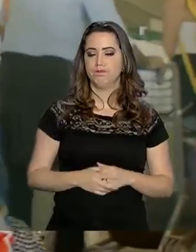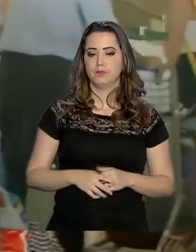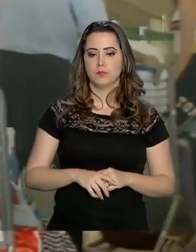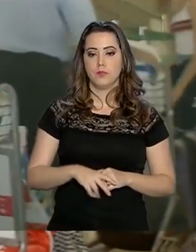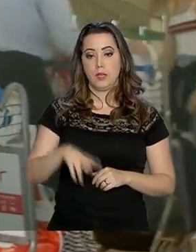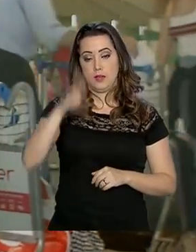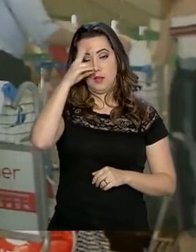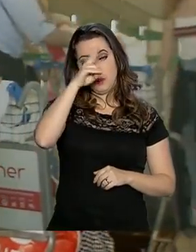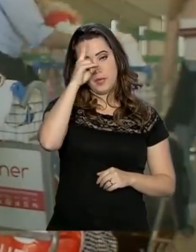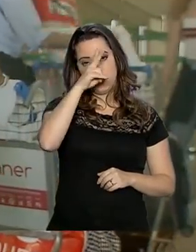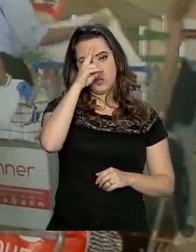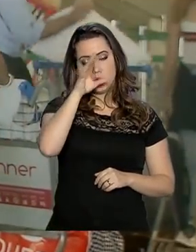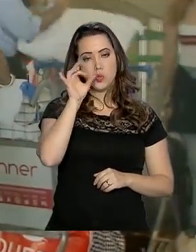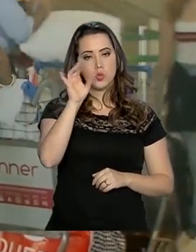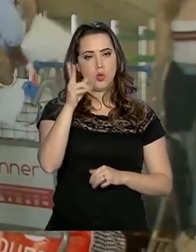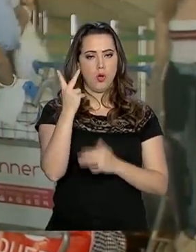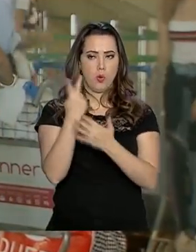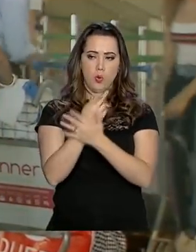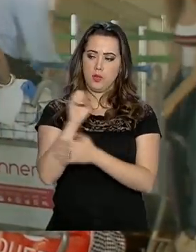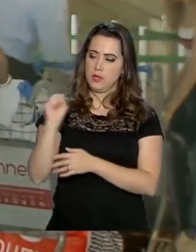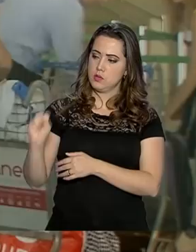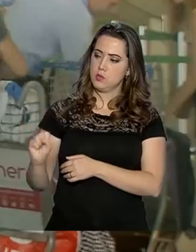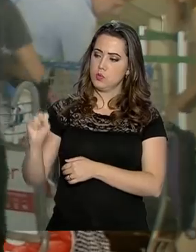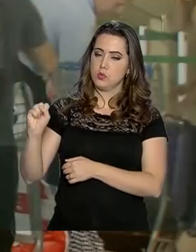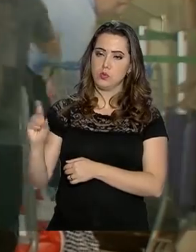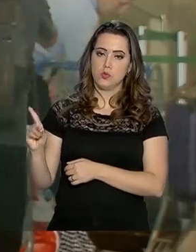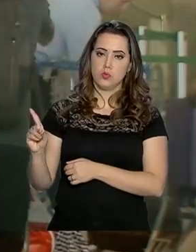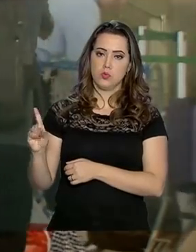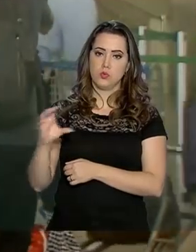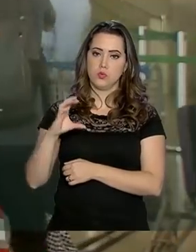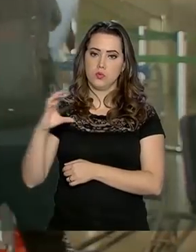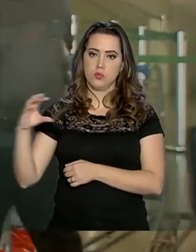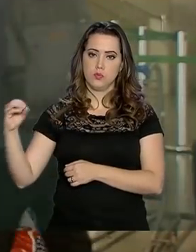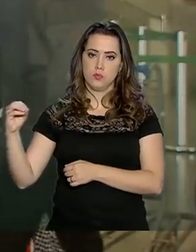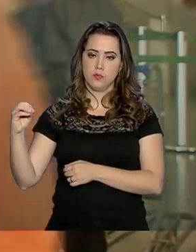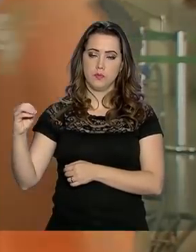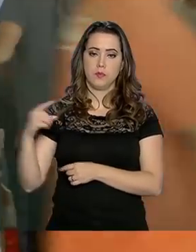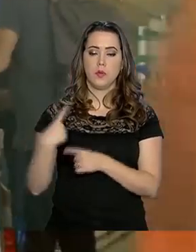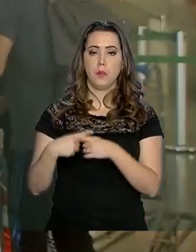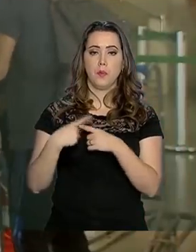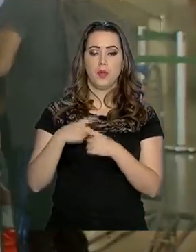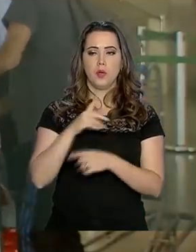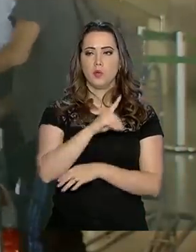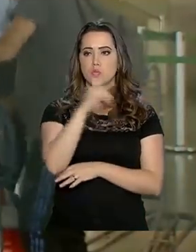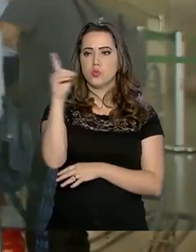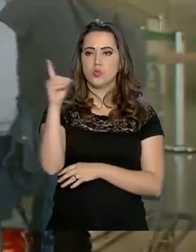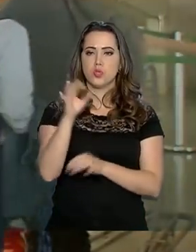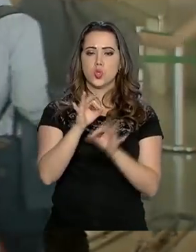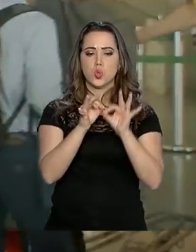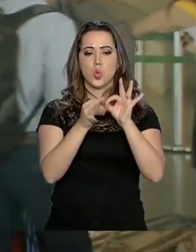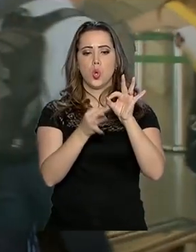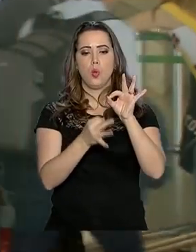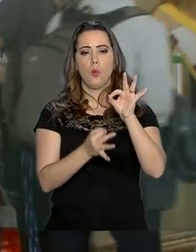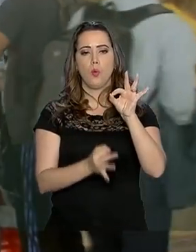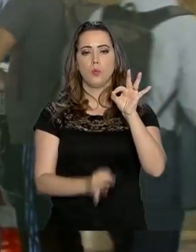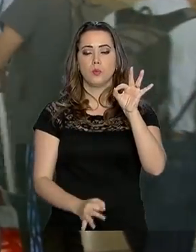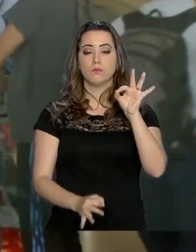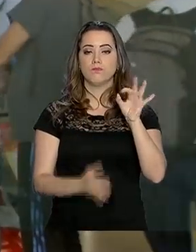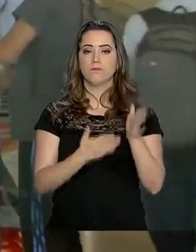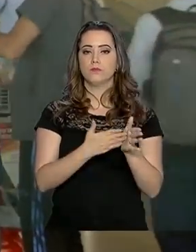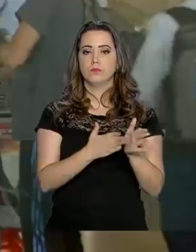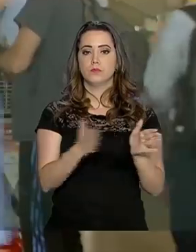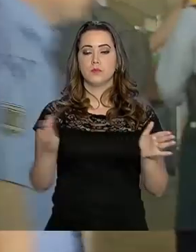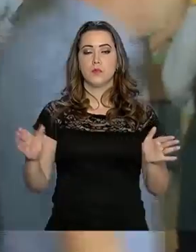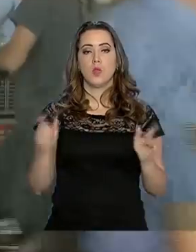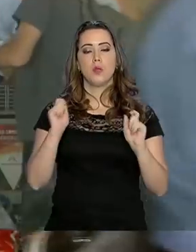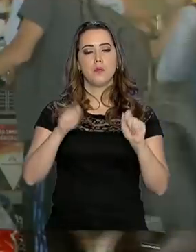que o horário de verão só vale nas regiões sul, sudeste e centro-oeste, porque os dias são mais longos nesta época do ano, o